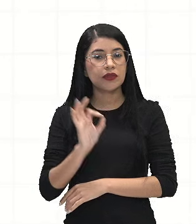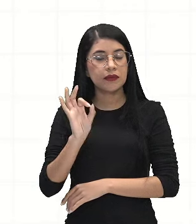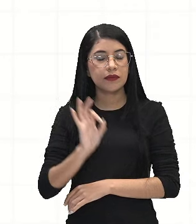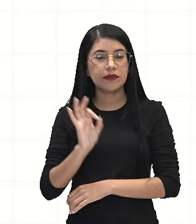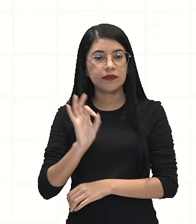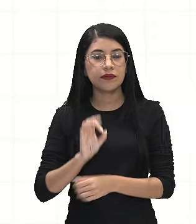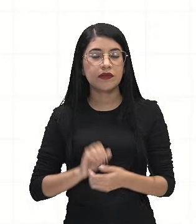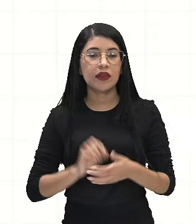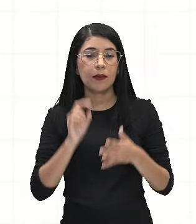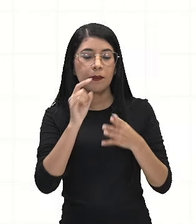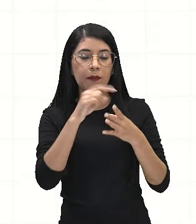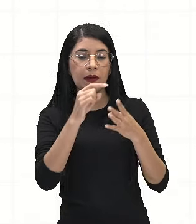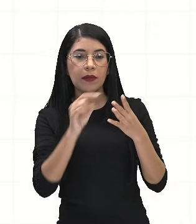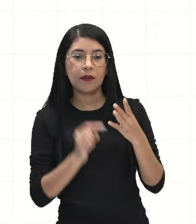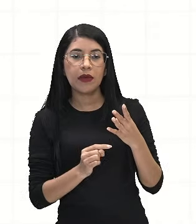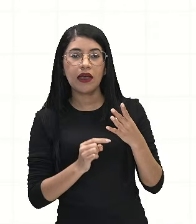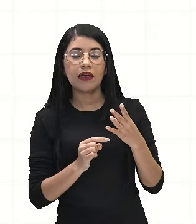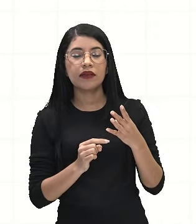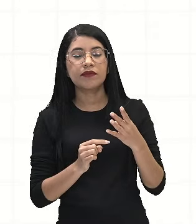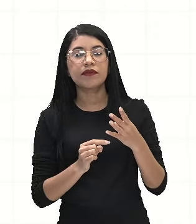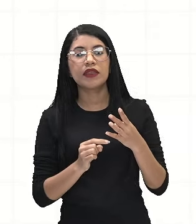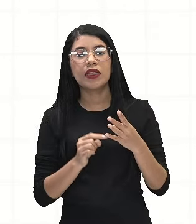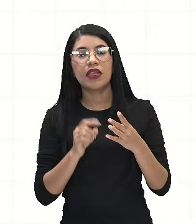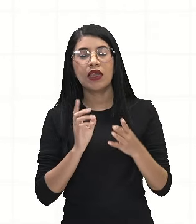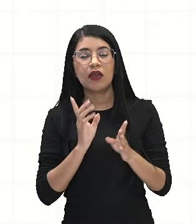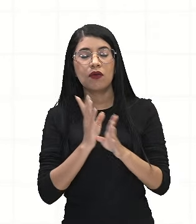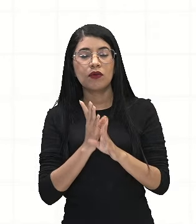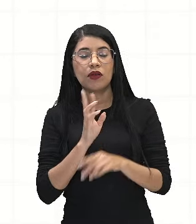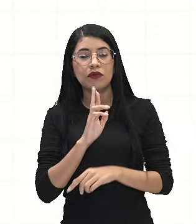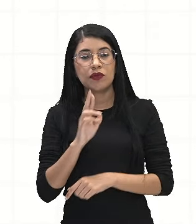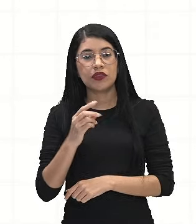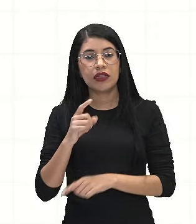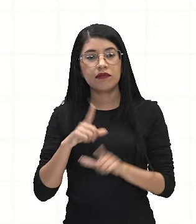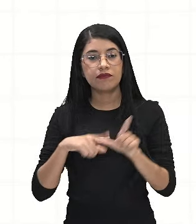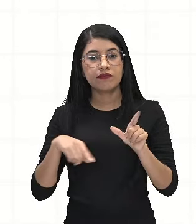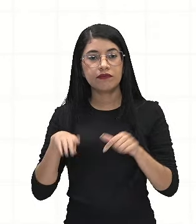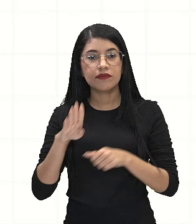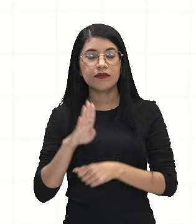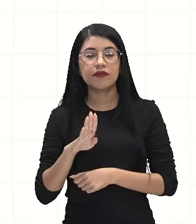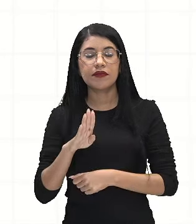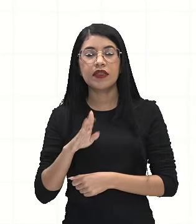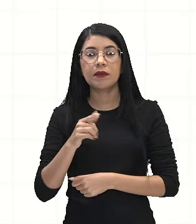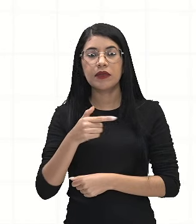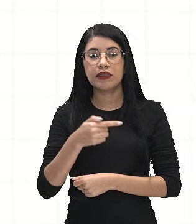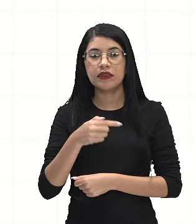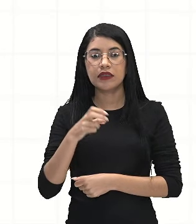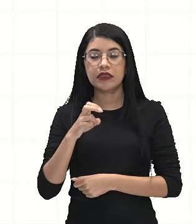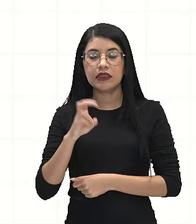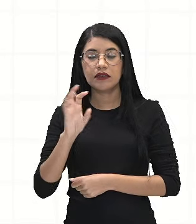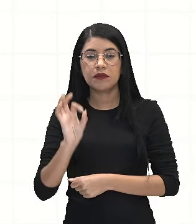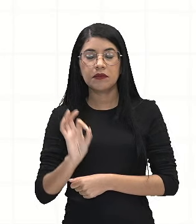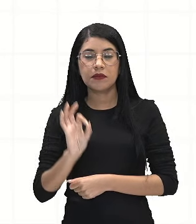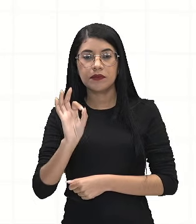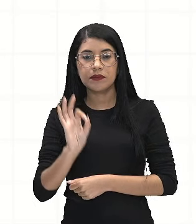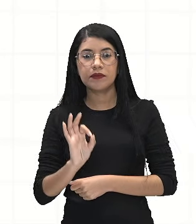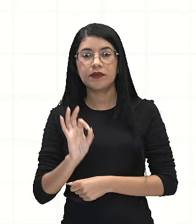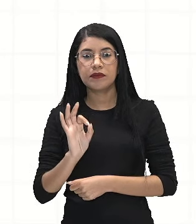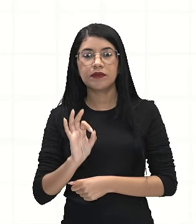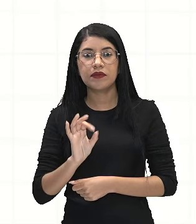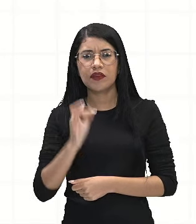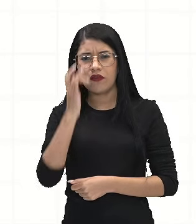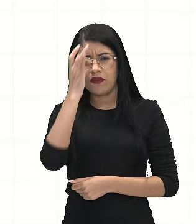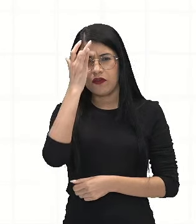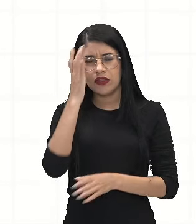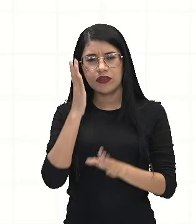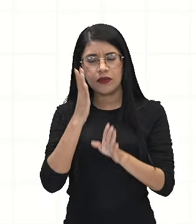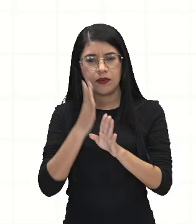somente fazendo a divisão e multiplicando por 100, né? Então, aqui a gente tem a resposta em percentual e foi fácil